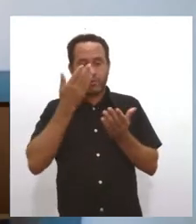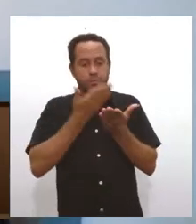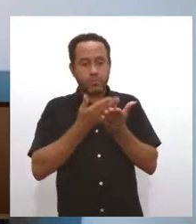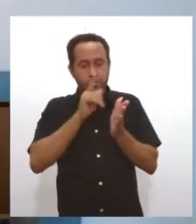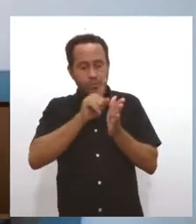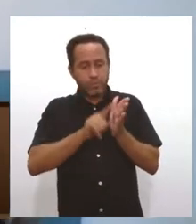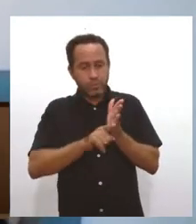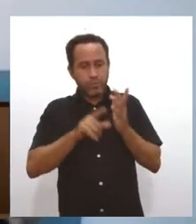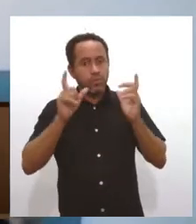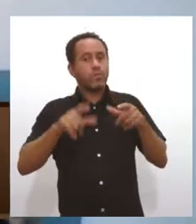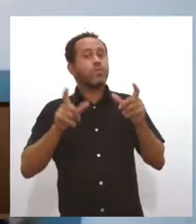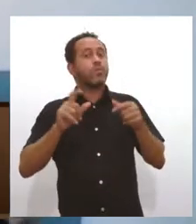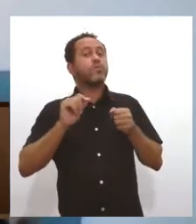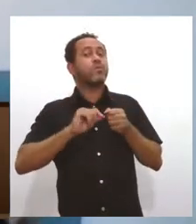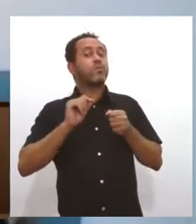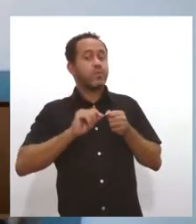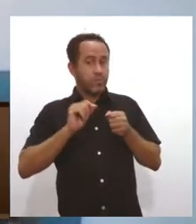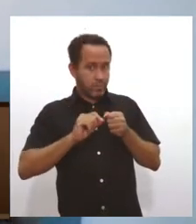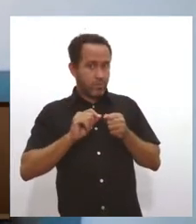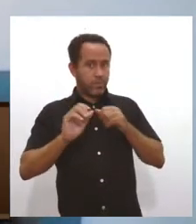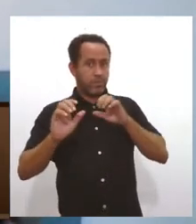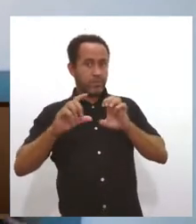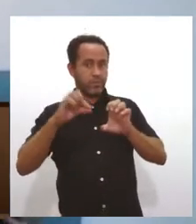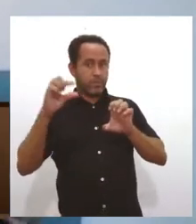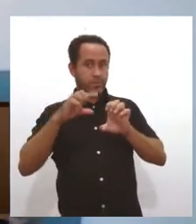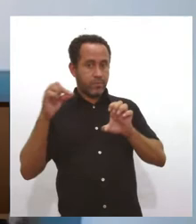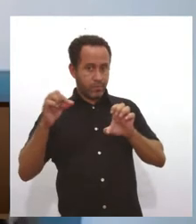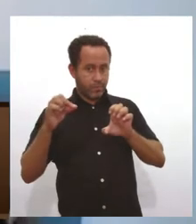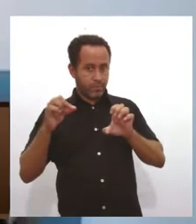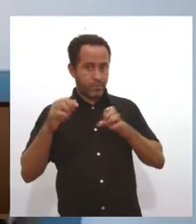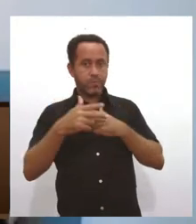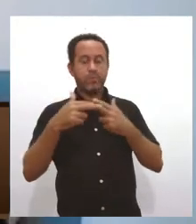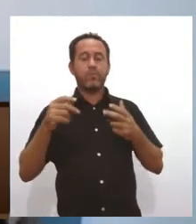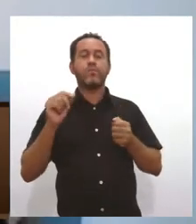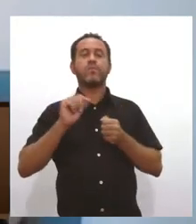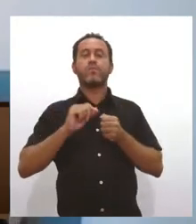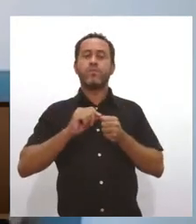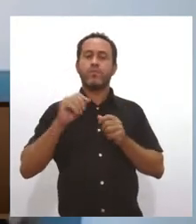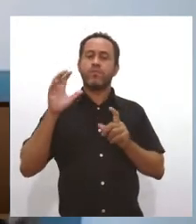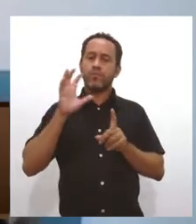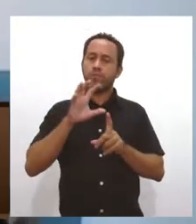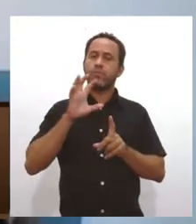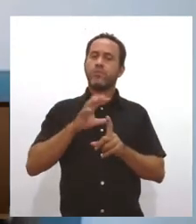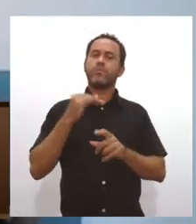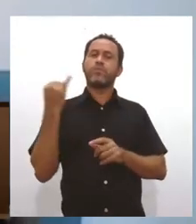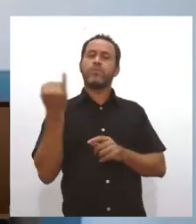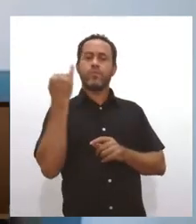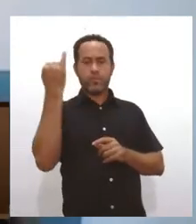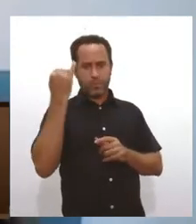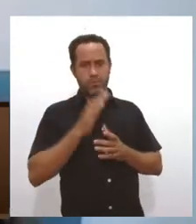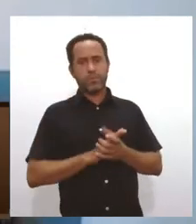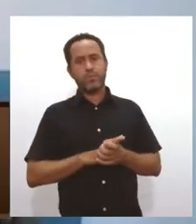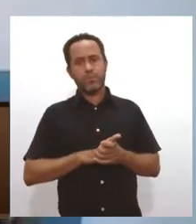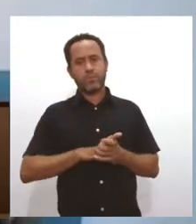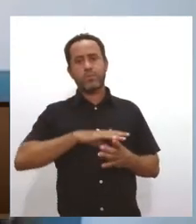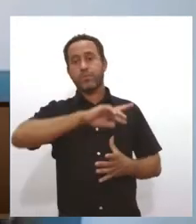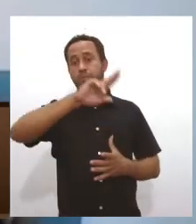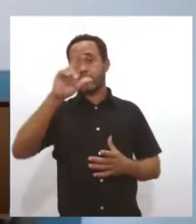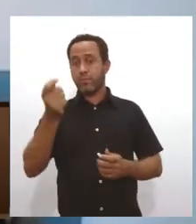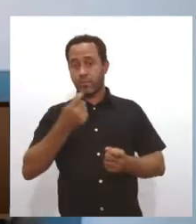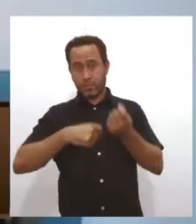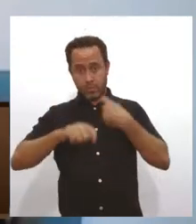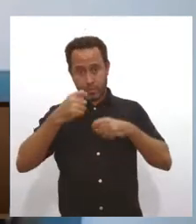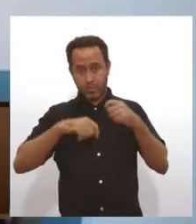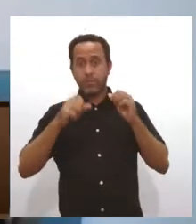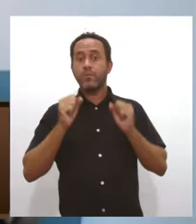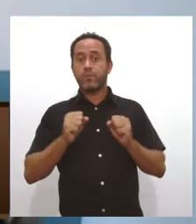onde pode ser construído um empreendimento, né? Algo que venha gerar um impacto significativo. Quais são as atividades econômicas que podem